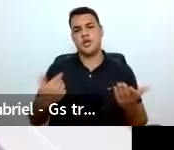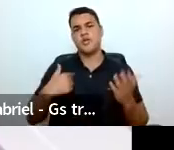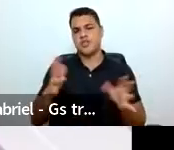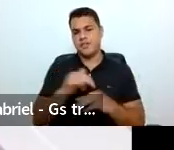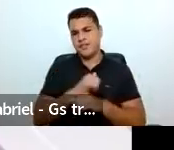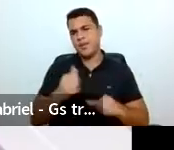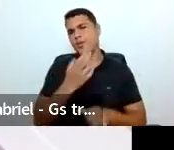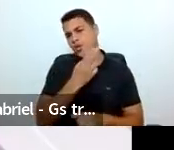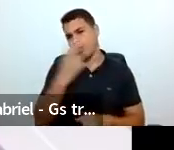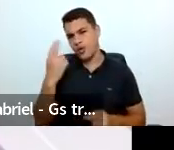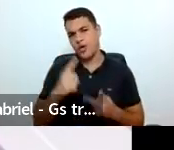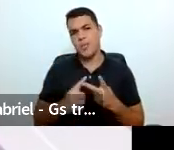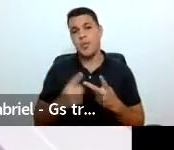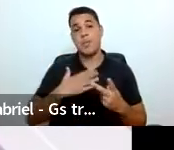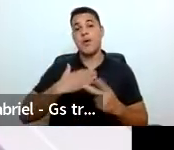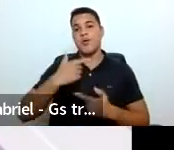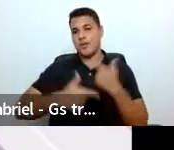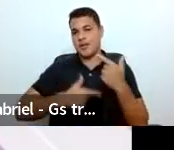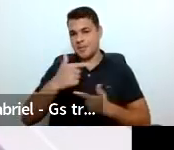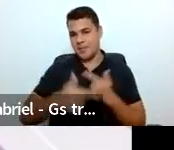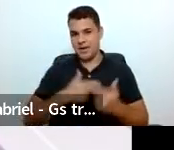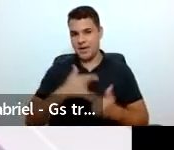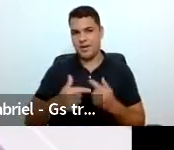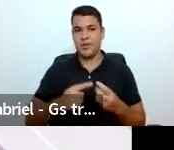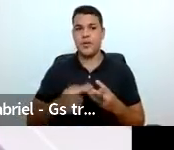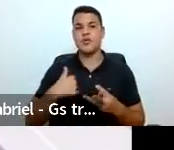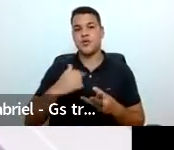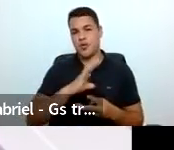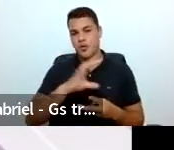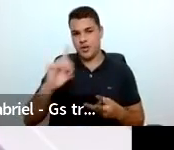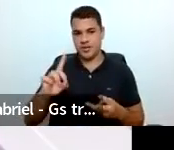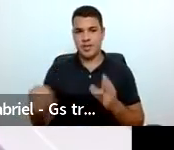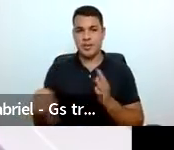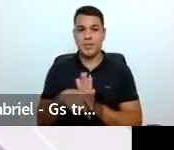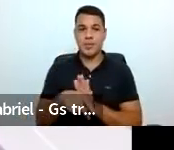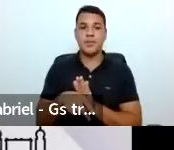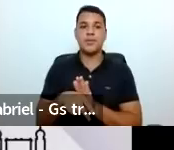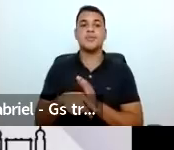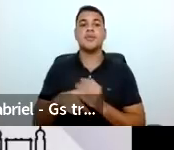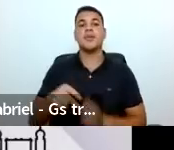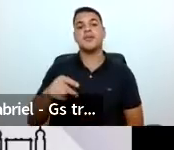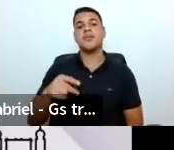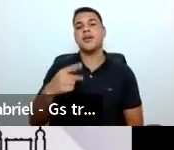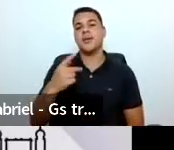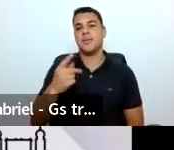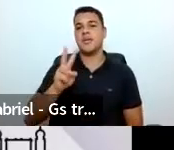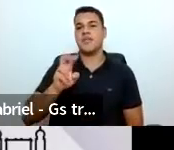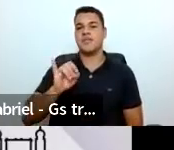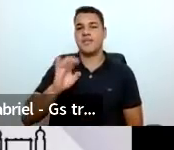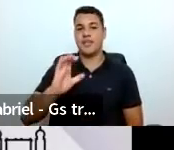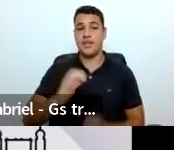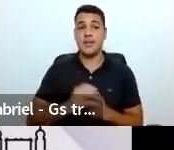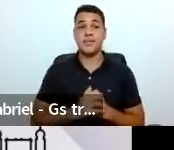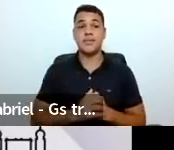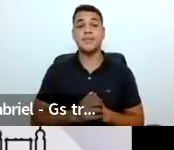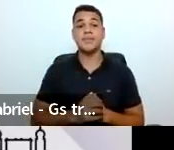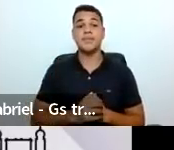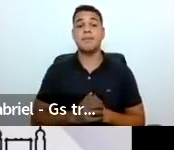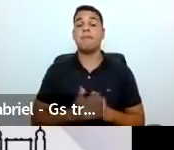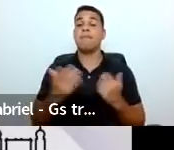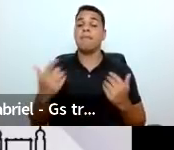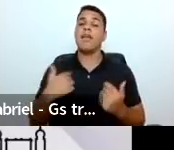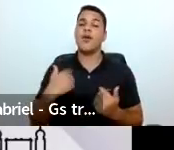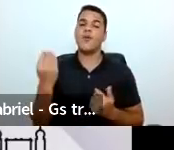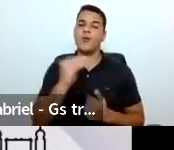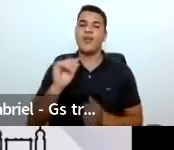nome, minha função hoje de coordenação, na VPEC, próxima tela. Eu chamei Iniciação